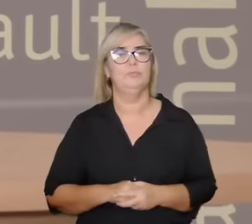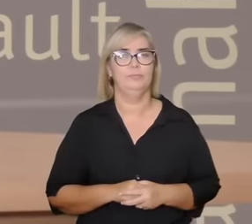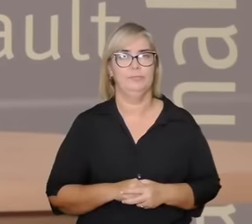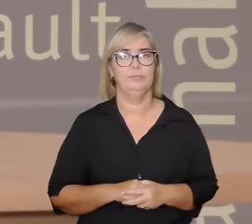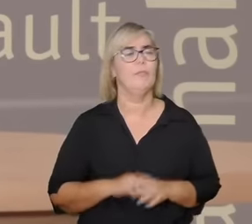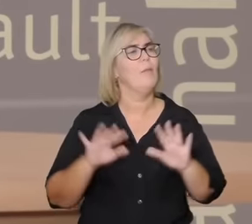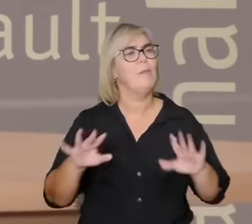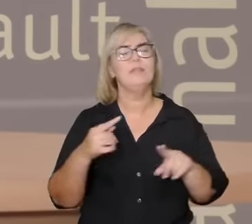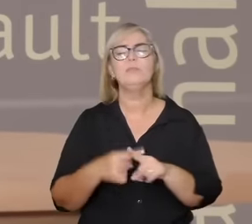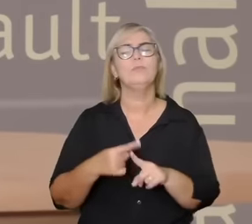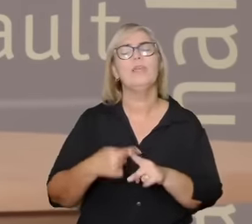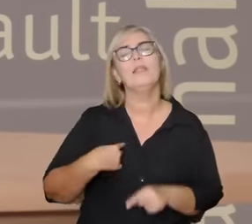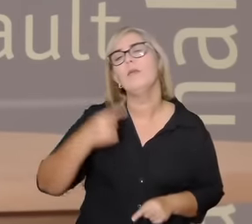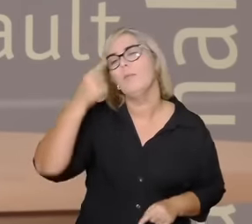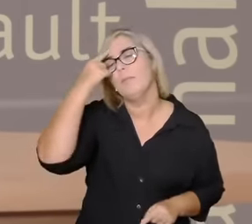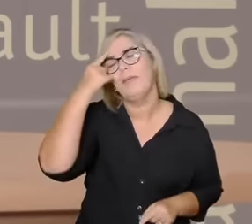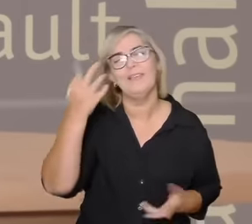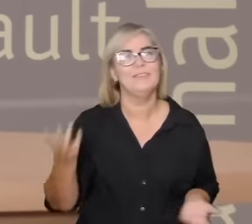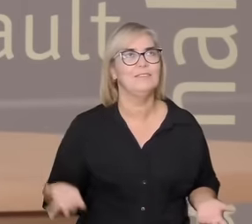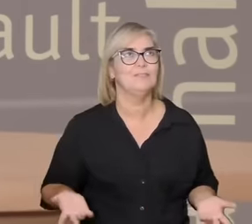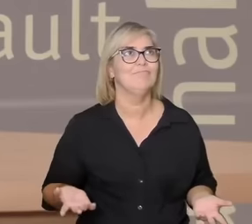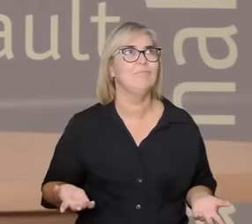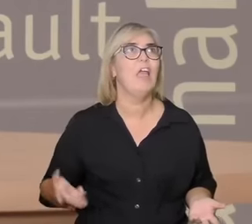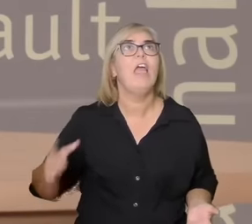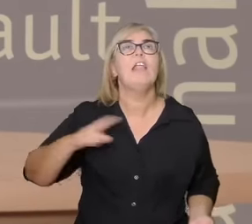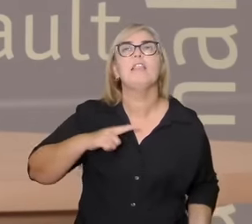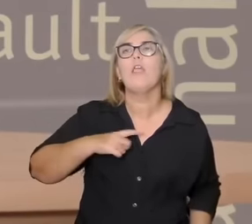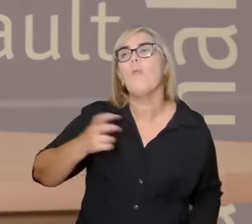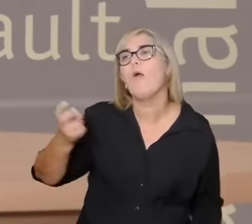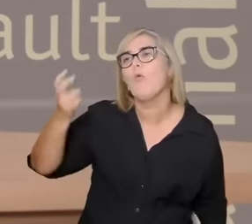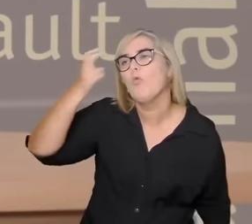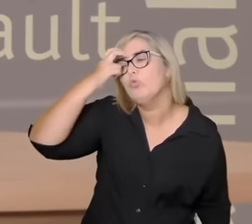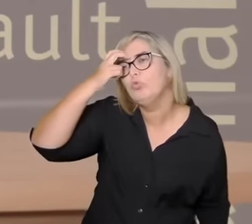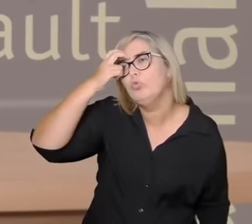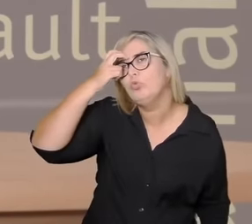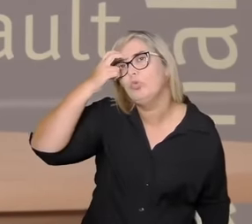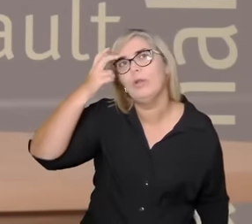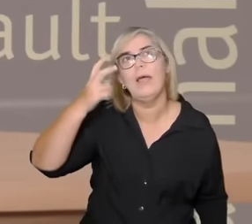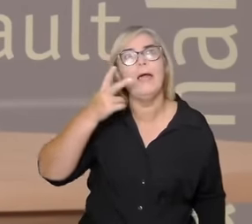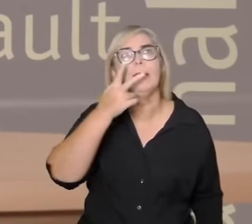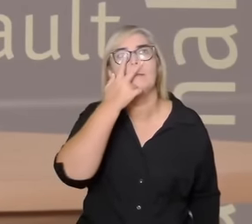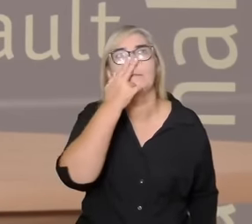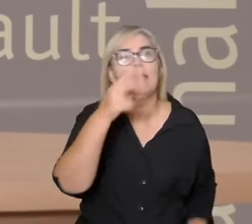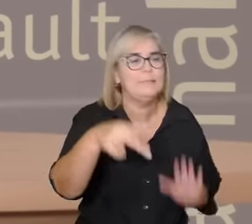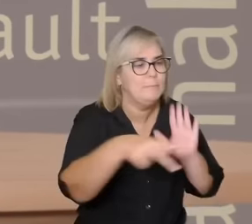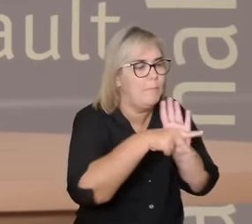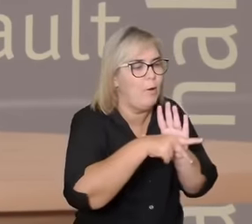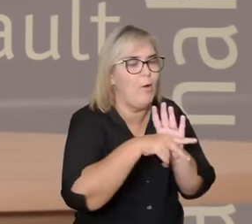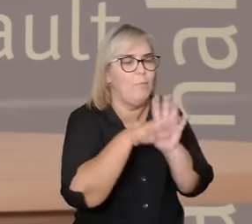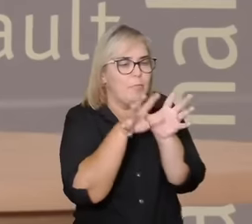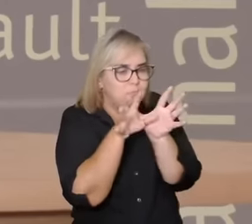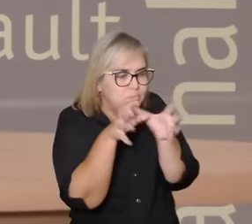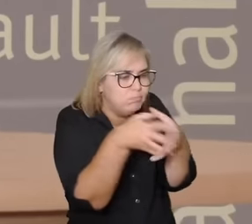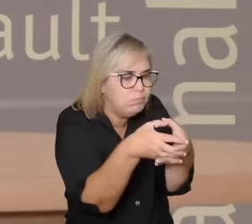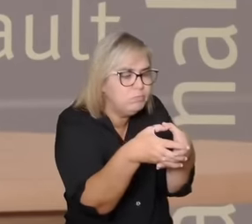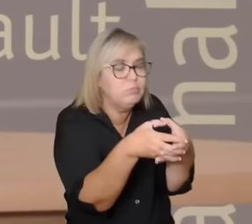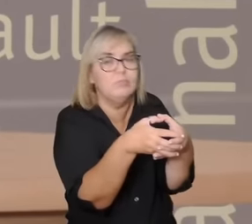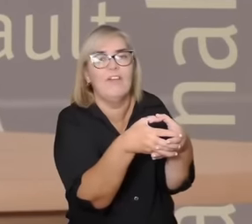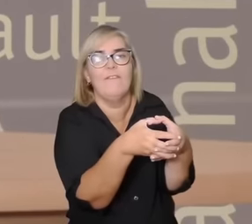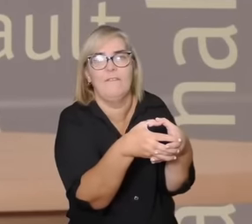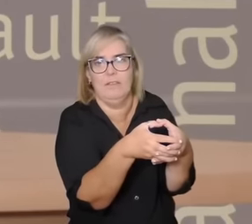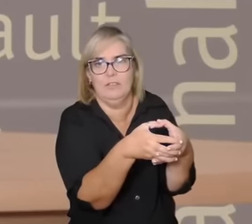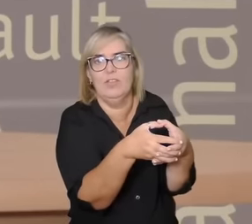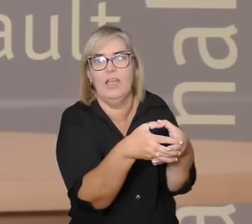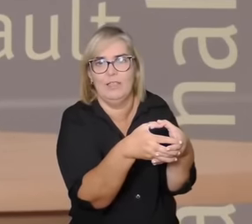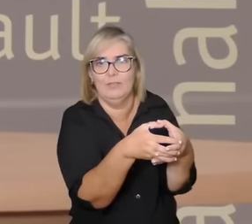não se pensa porque tem uma cultura da exclusividade também tem uma cultura que a rede afetiva a gente